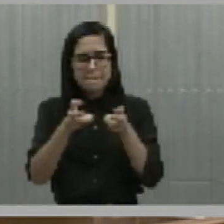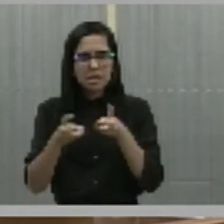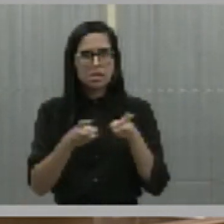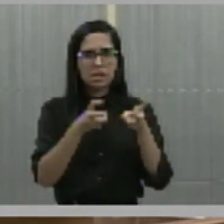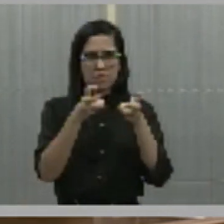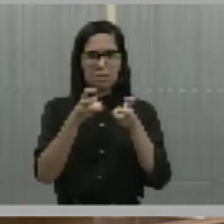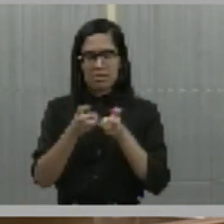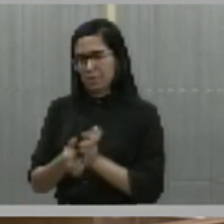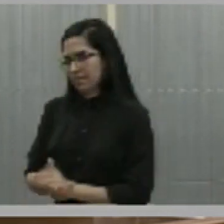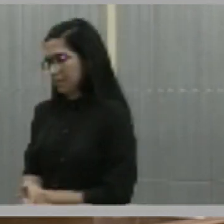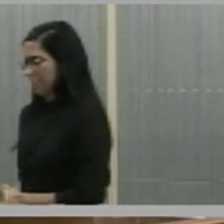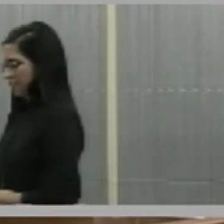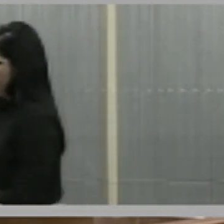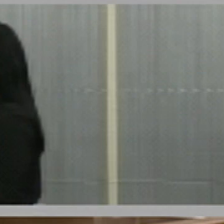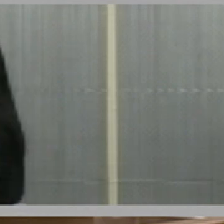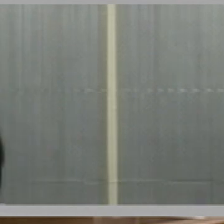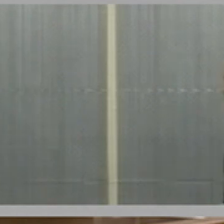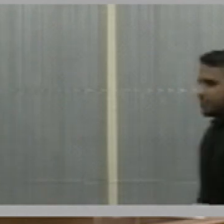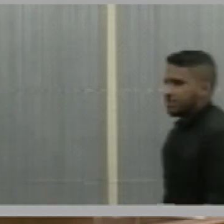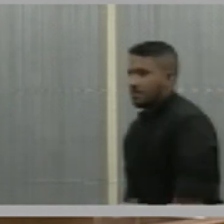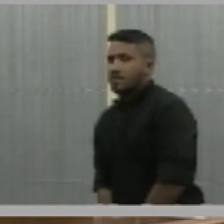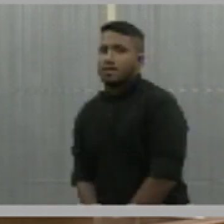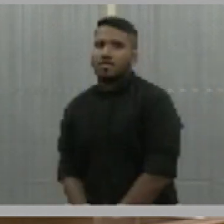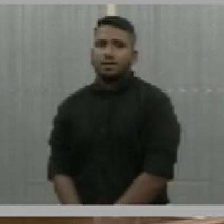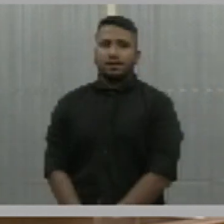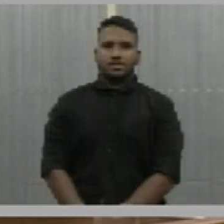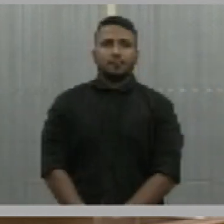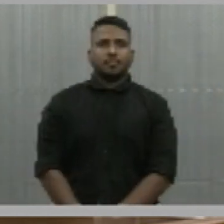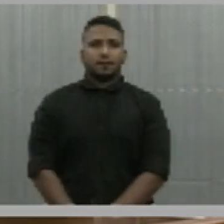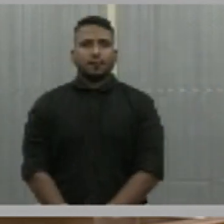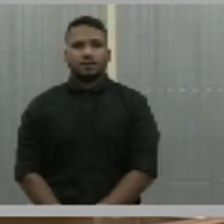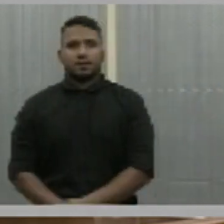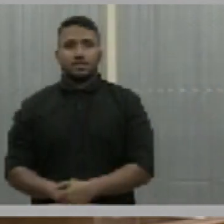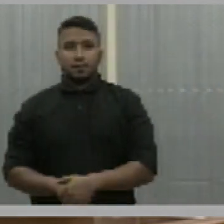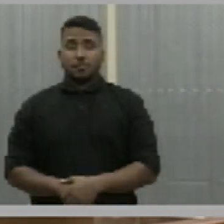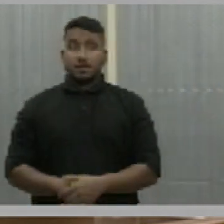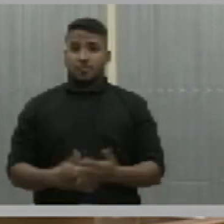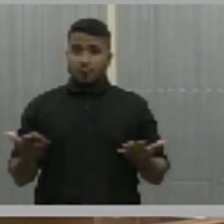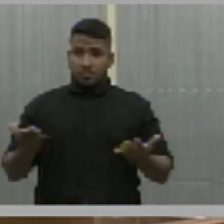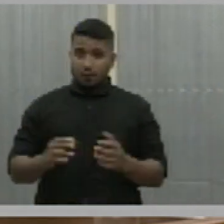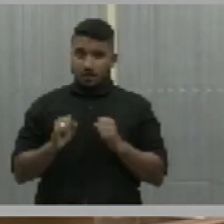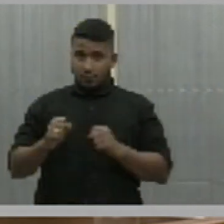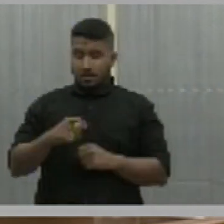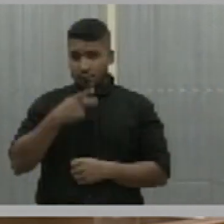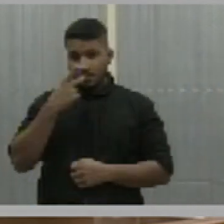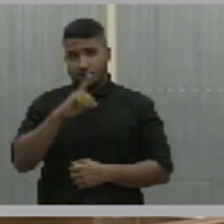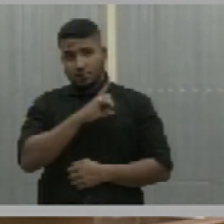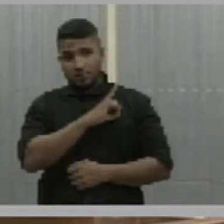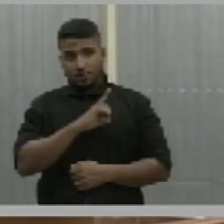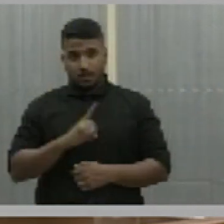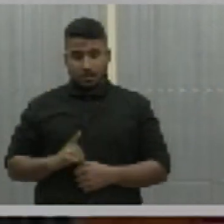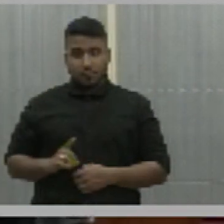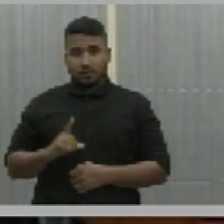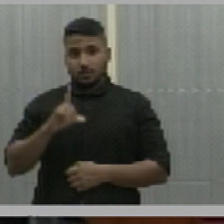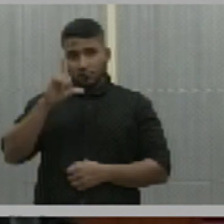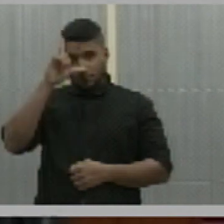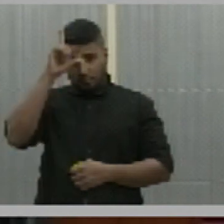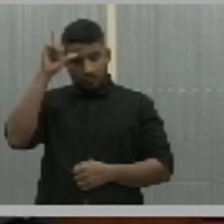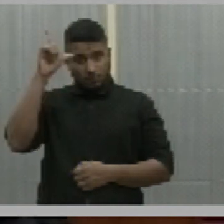as novas esperanças para esse momento. Eu concedo a parte ao nobre deputado Francisco Lima.